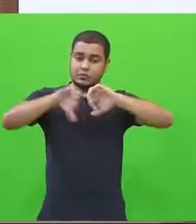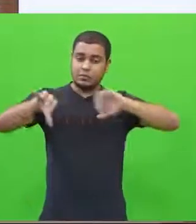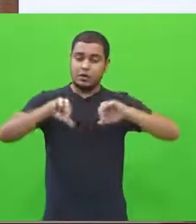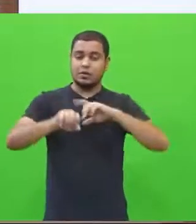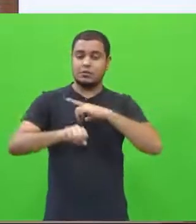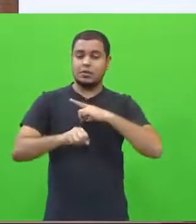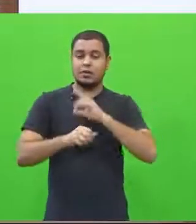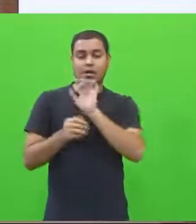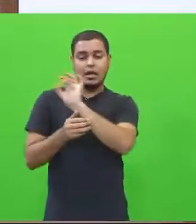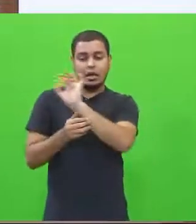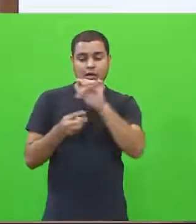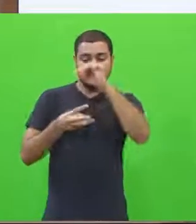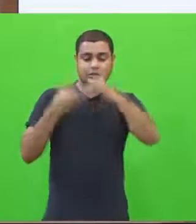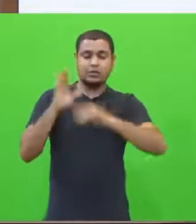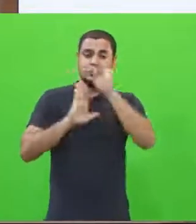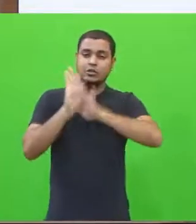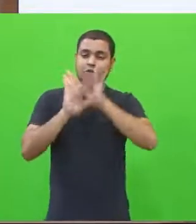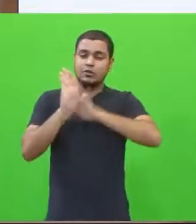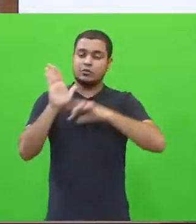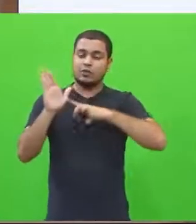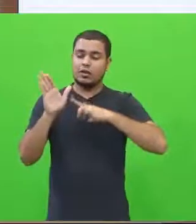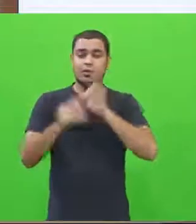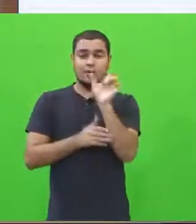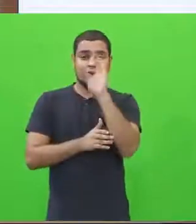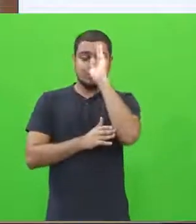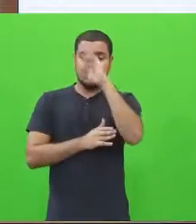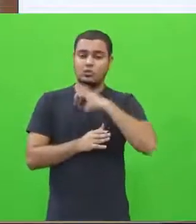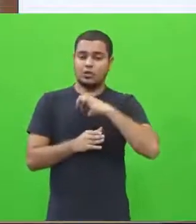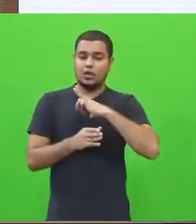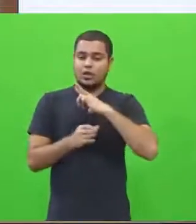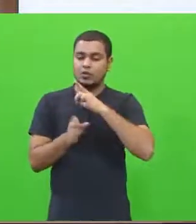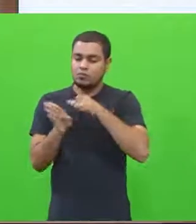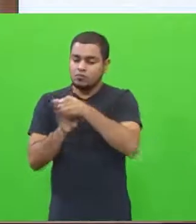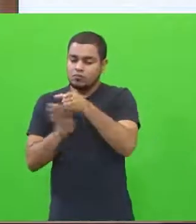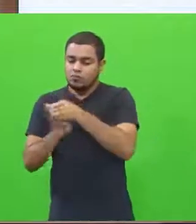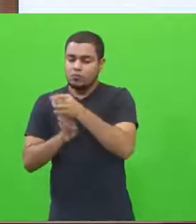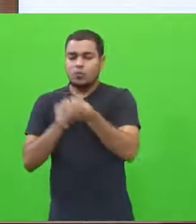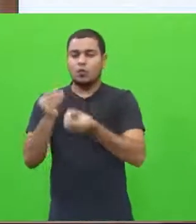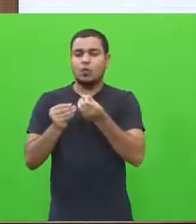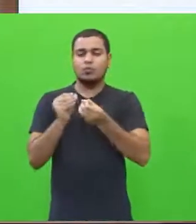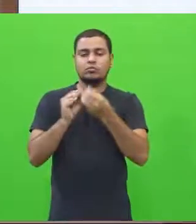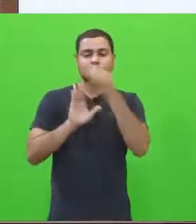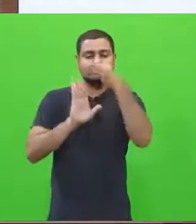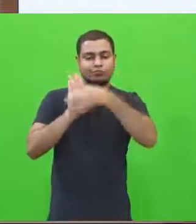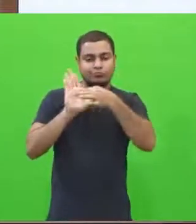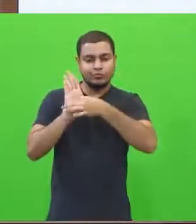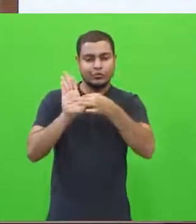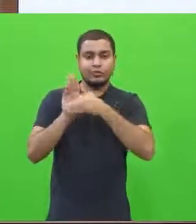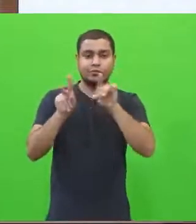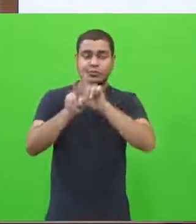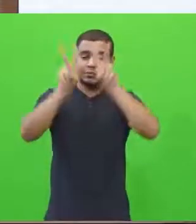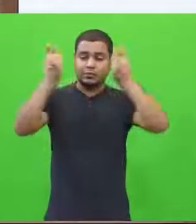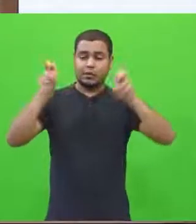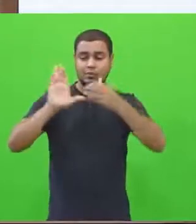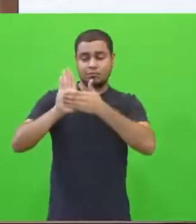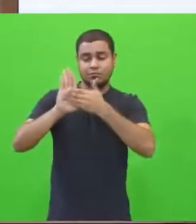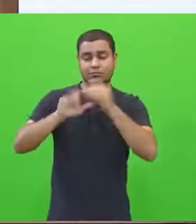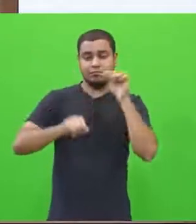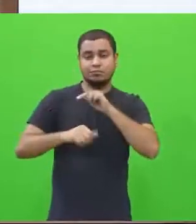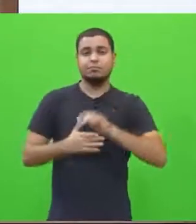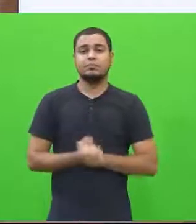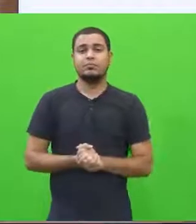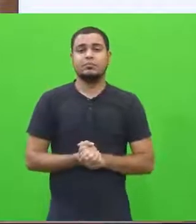que vão nos dar um norteamento para o nosso ponto de vista sobre o tema em questão tá certo?